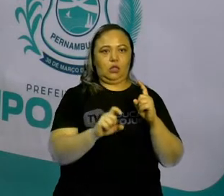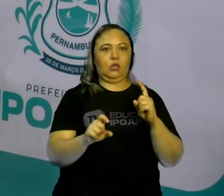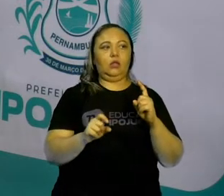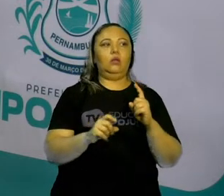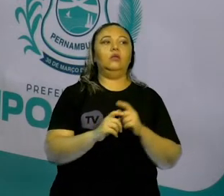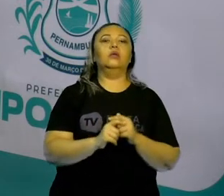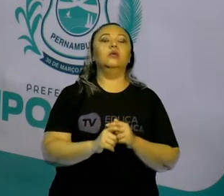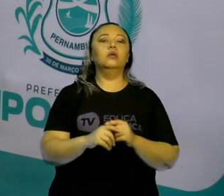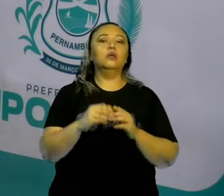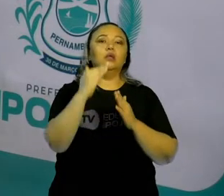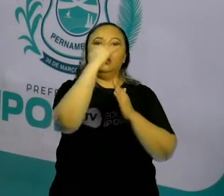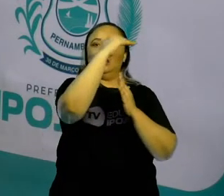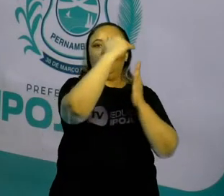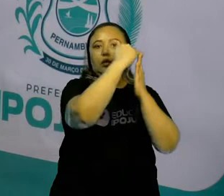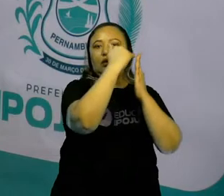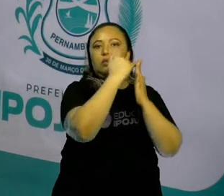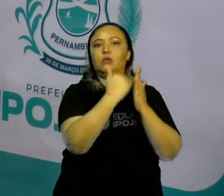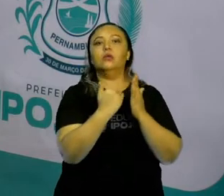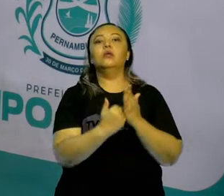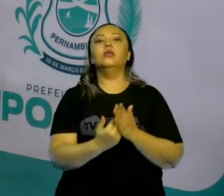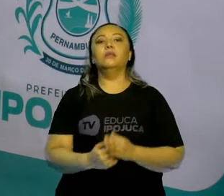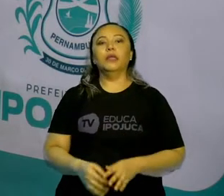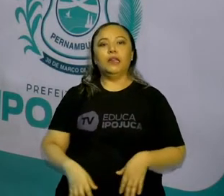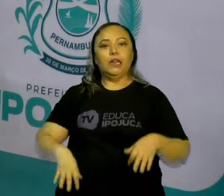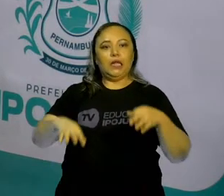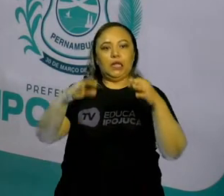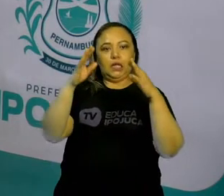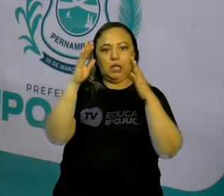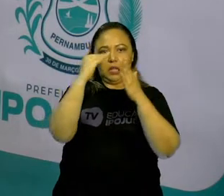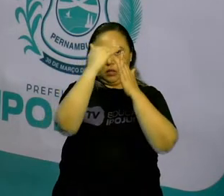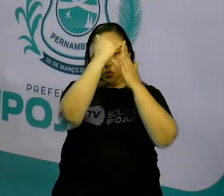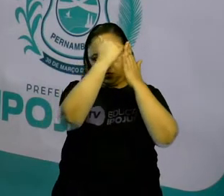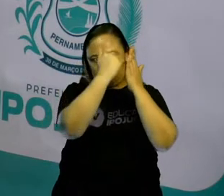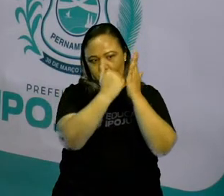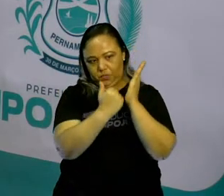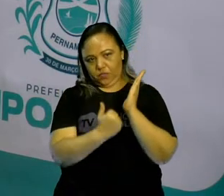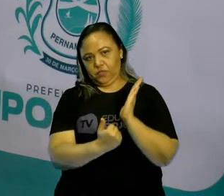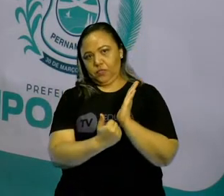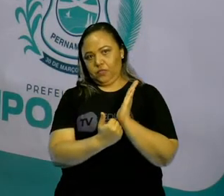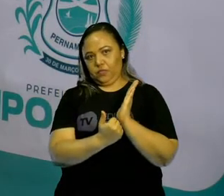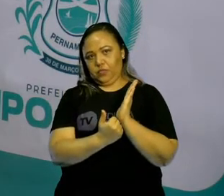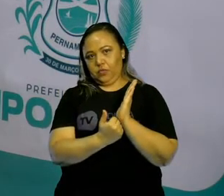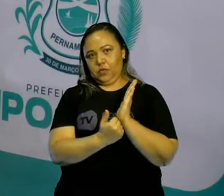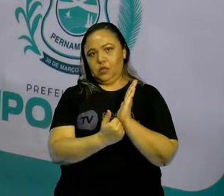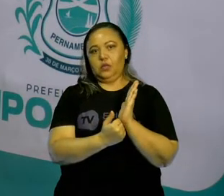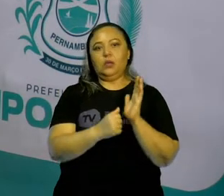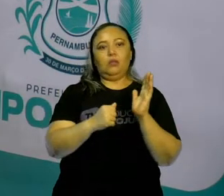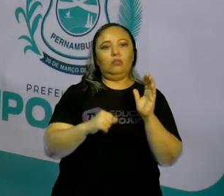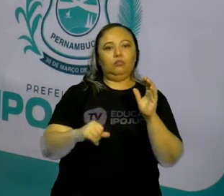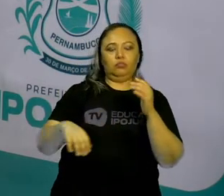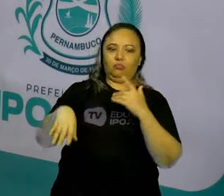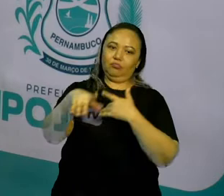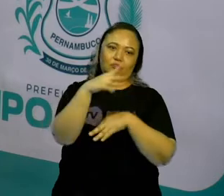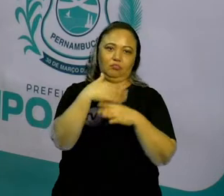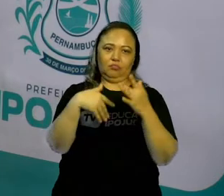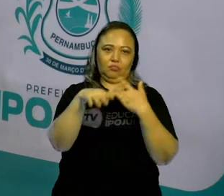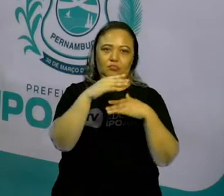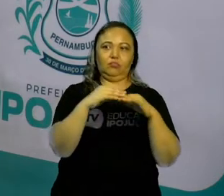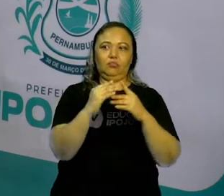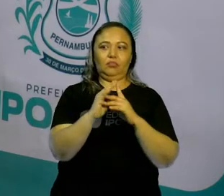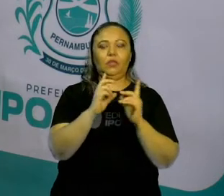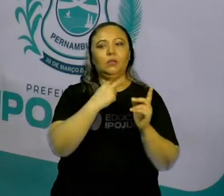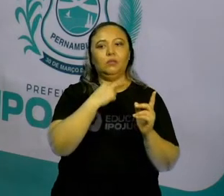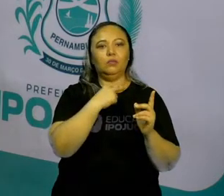das ordens, elas fiquem exatamente na mesma posição. A gente só vai poder juntar unidades